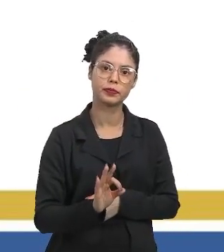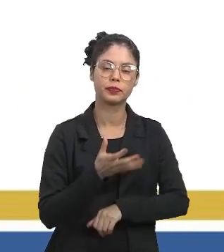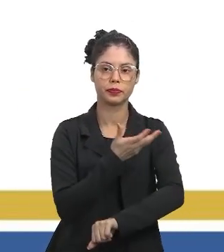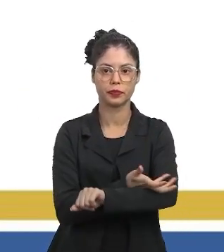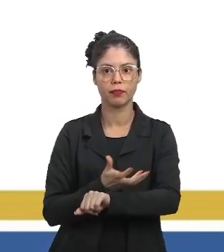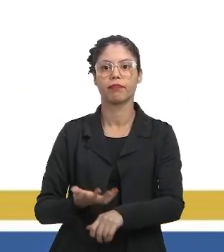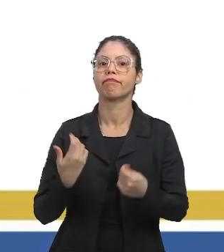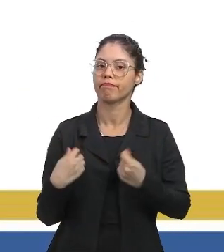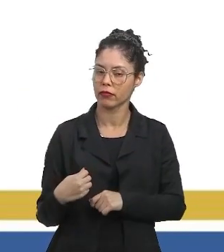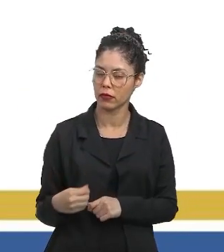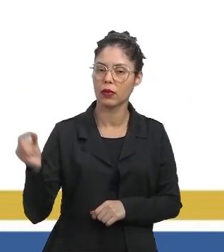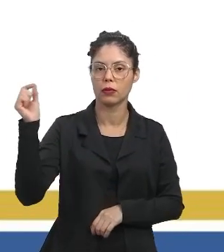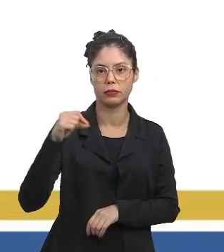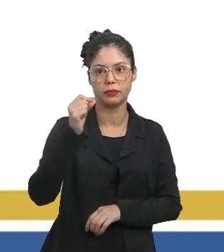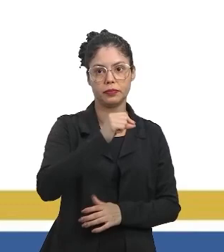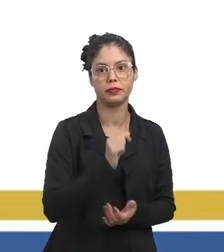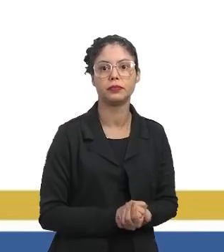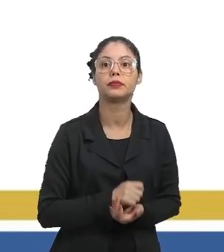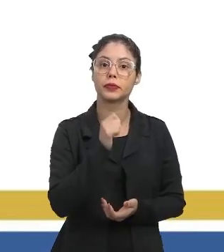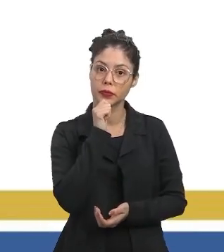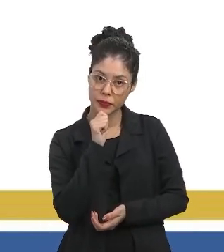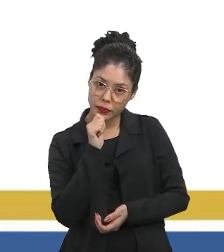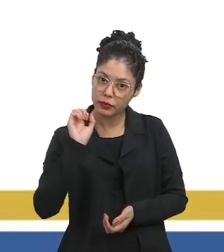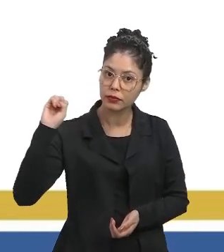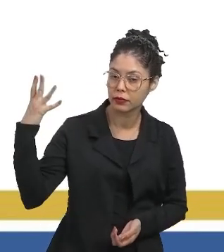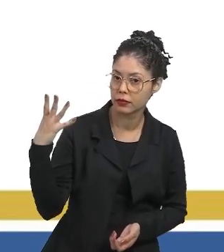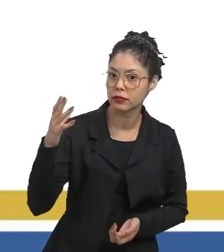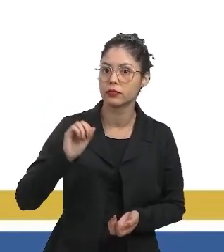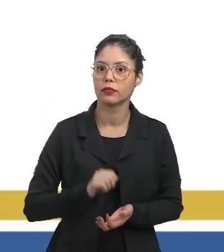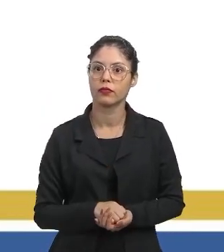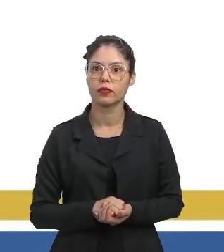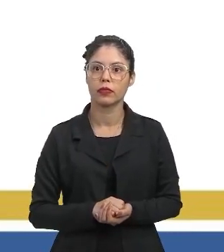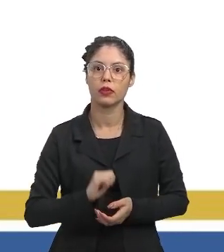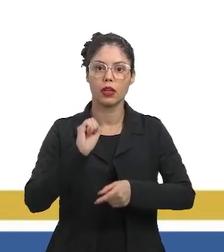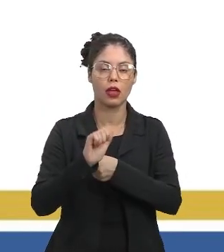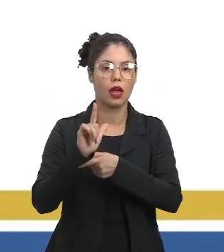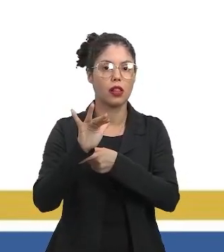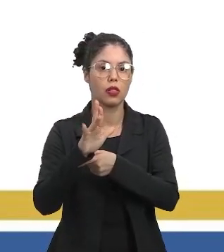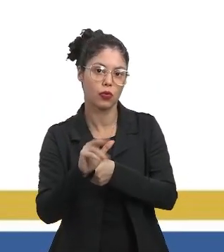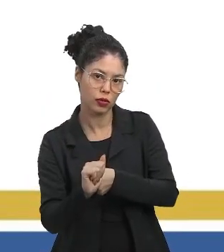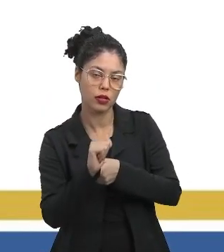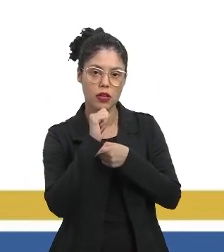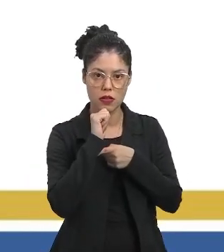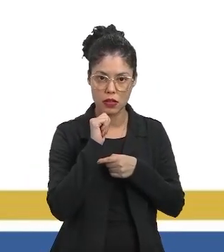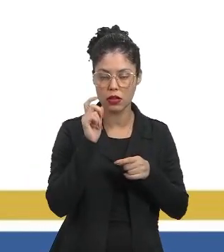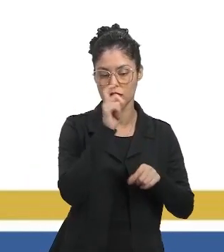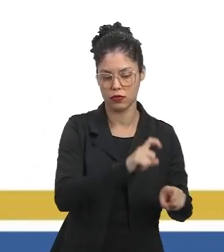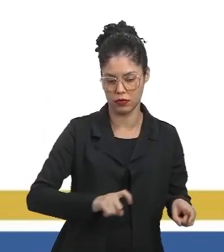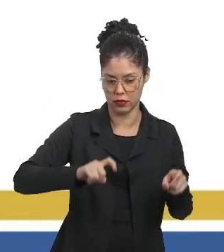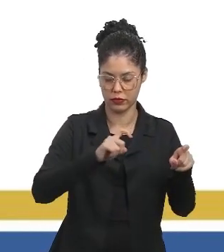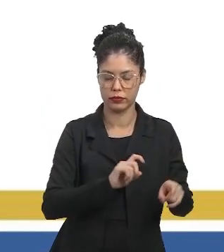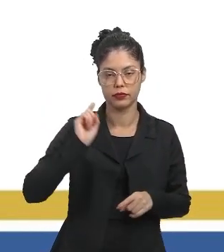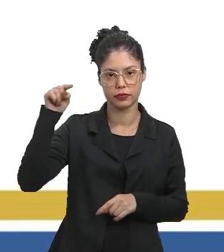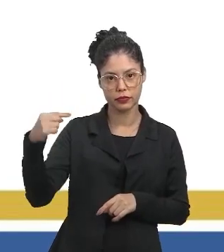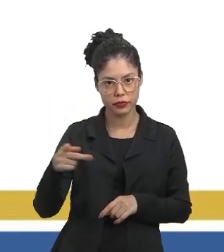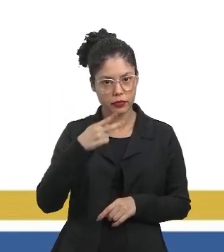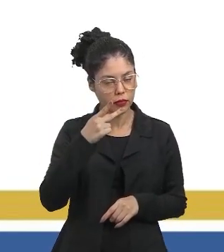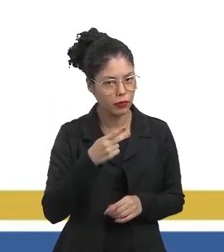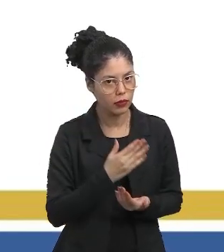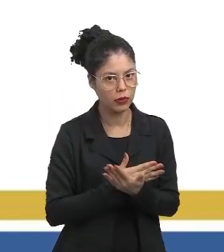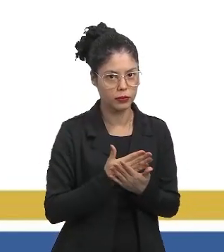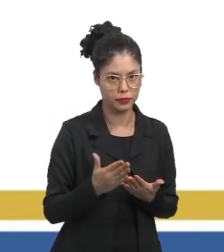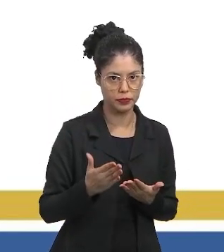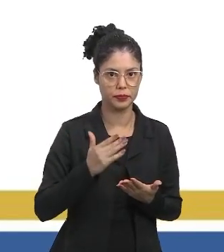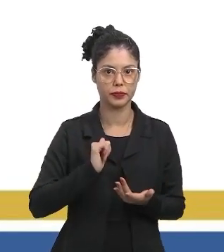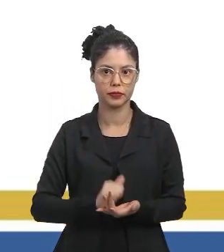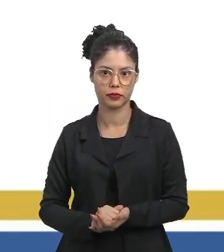precisamos das abelhas. Há, inclusive, apicultores que alugam abelhas para a polinização de fazendas. Aquilo que eu falei para vocês lá no